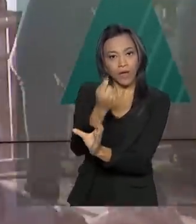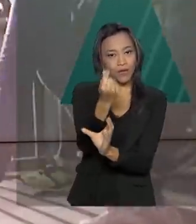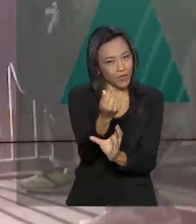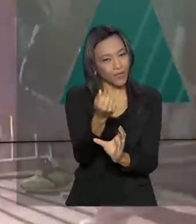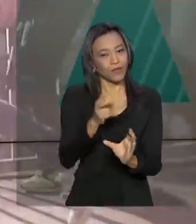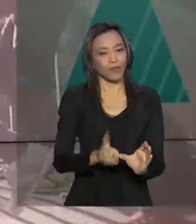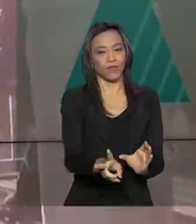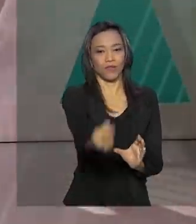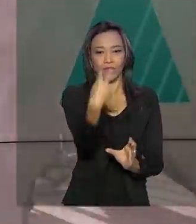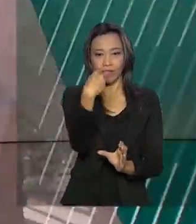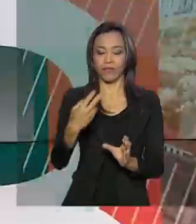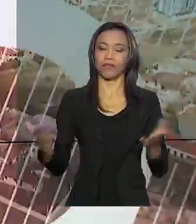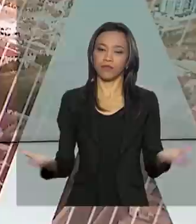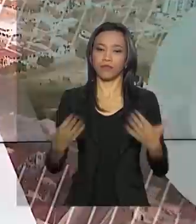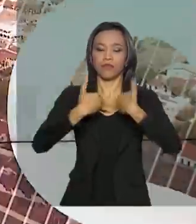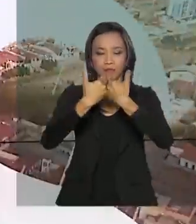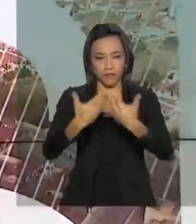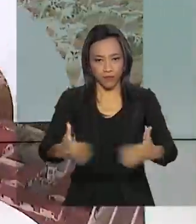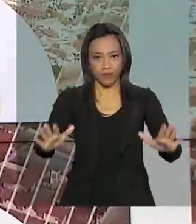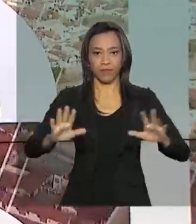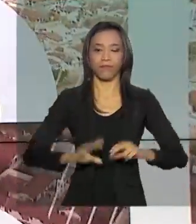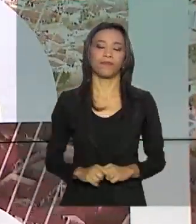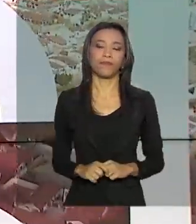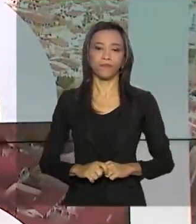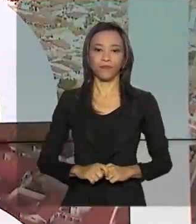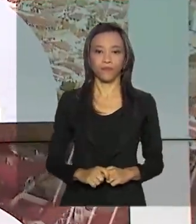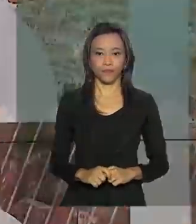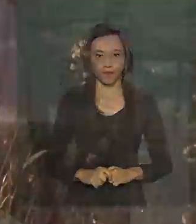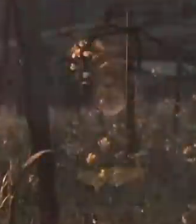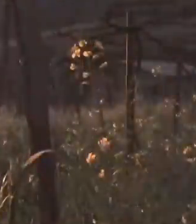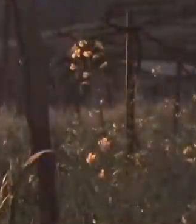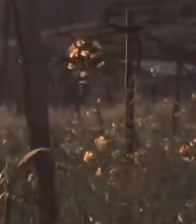Fica com a gente. O Brasil em Dia já está no ar.